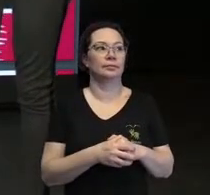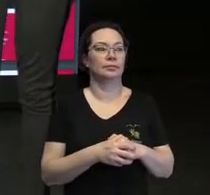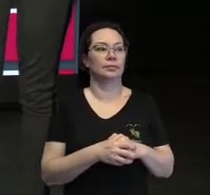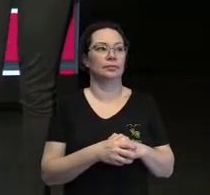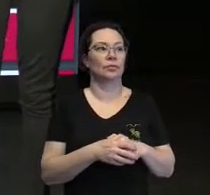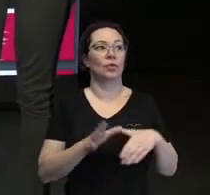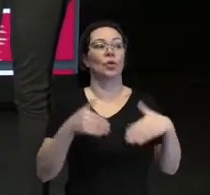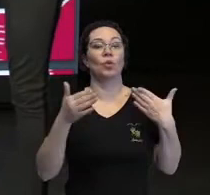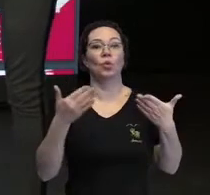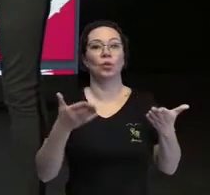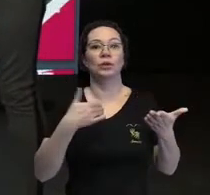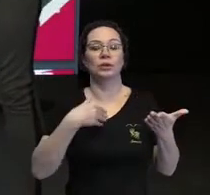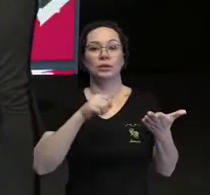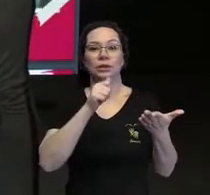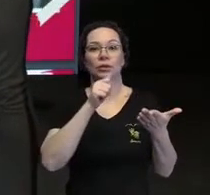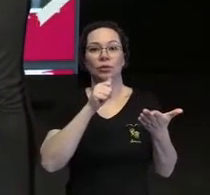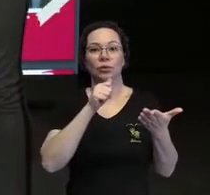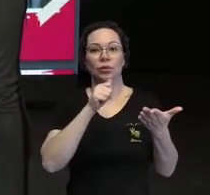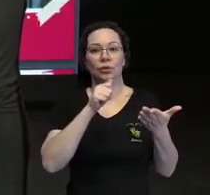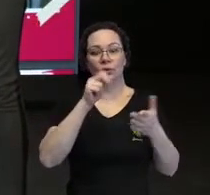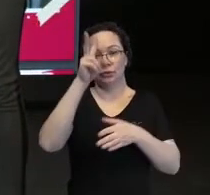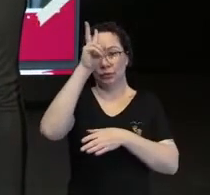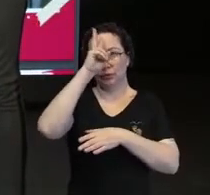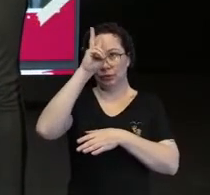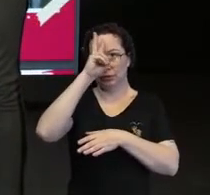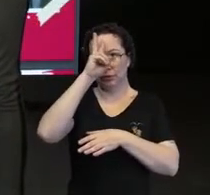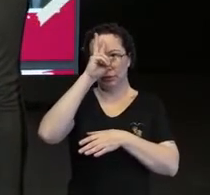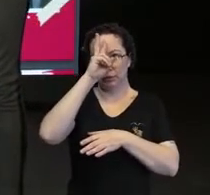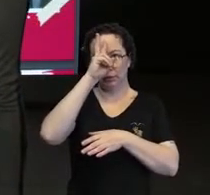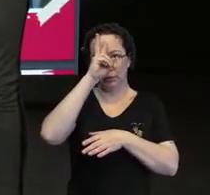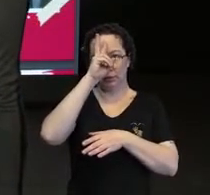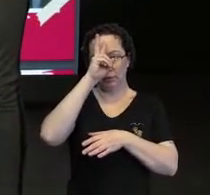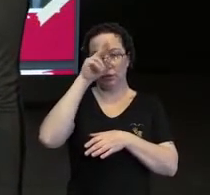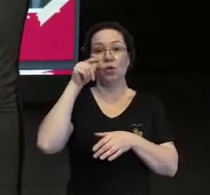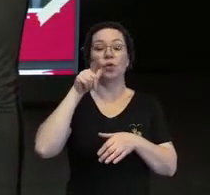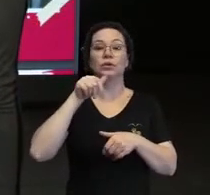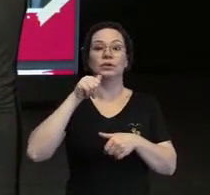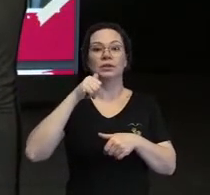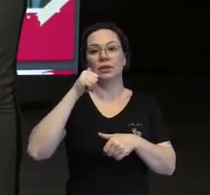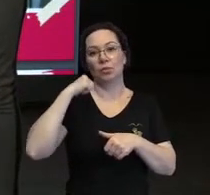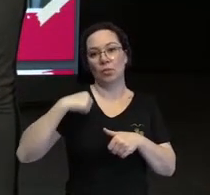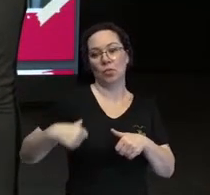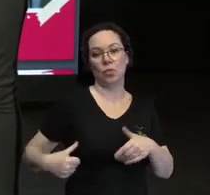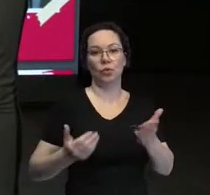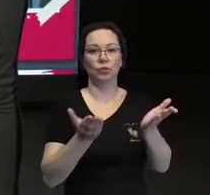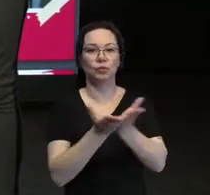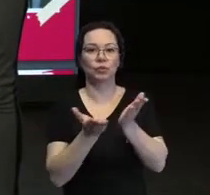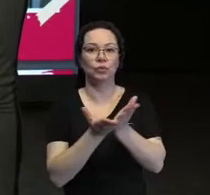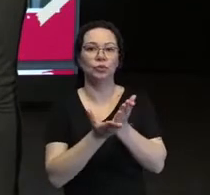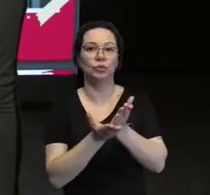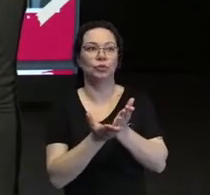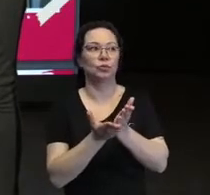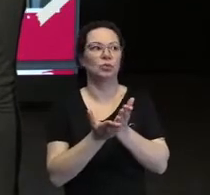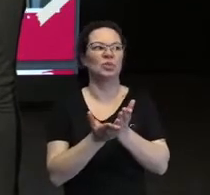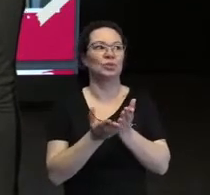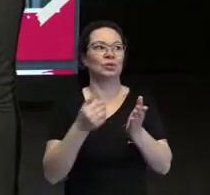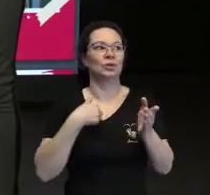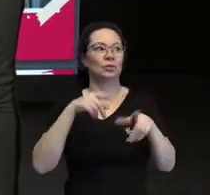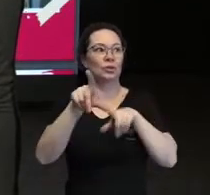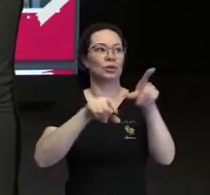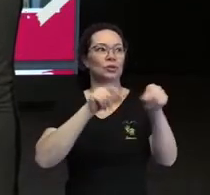quando eu ainda estava no ensino médio, eu ganhei uma bolsa de estudo e escolhi